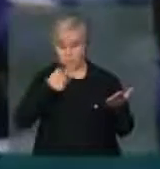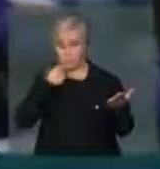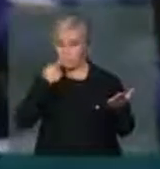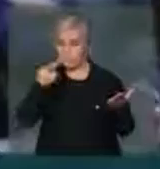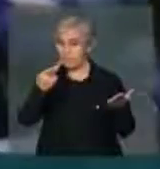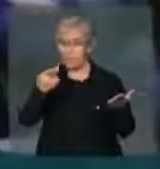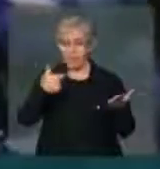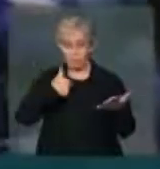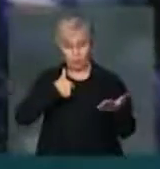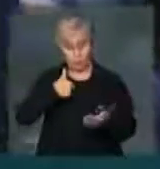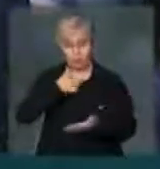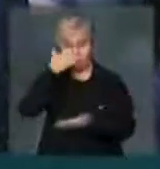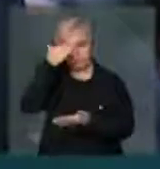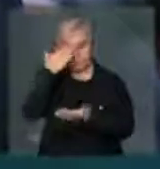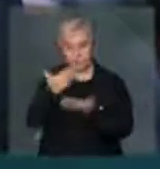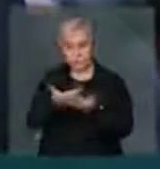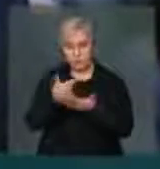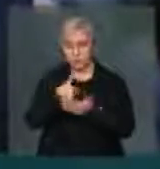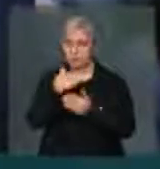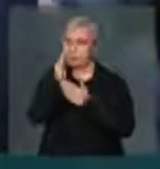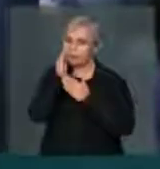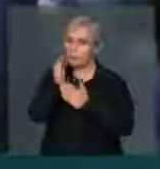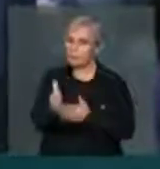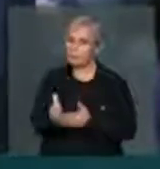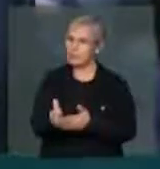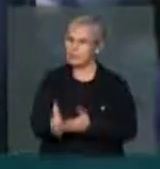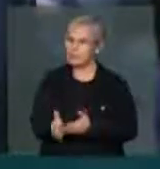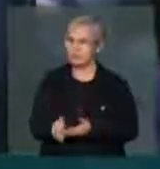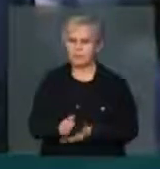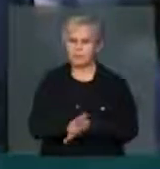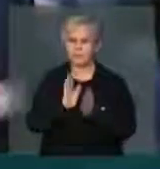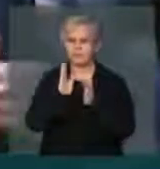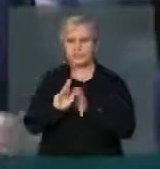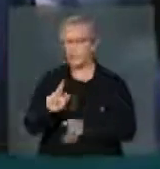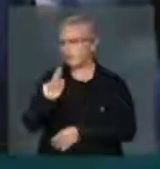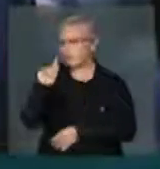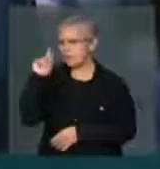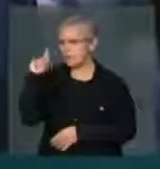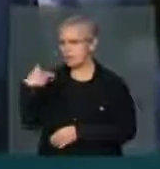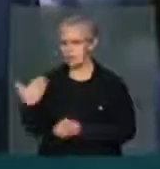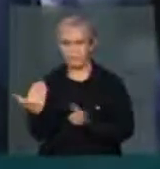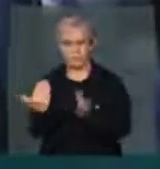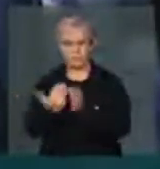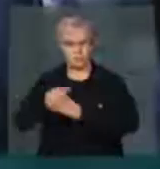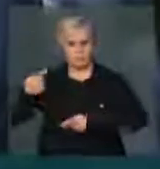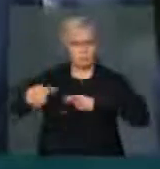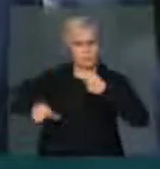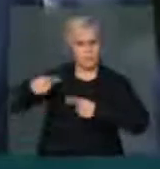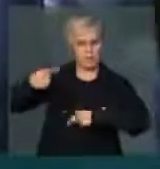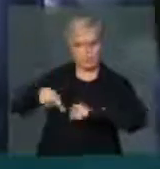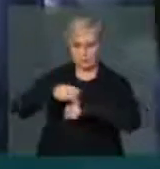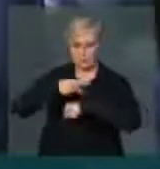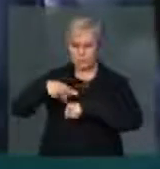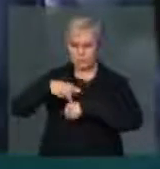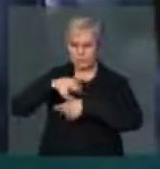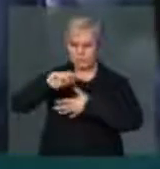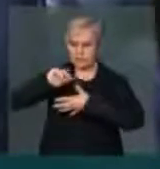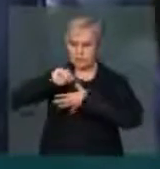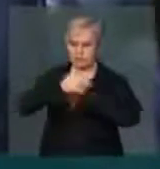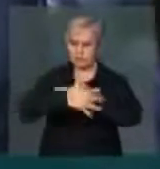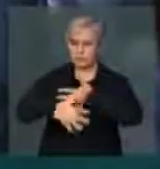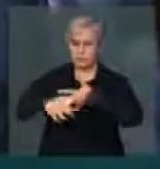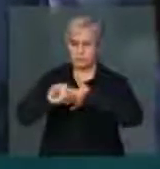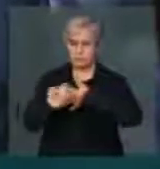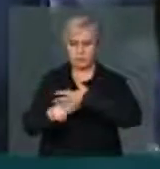são as minhas convicções. Não é de hoje que esse processo de disputa com países da América do Sul,